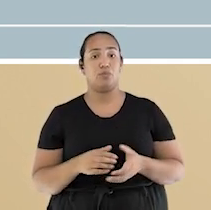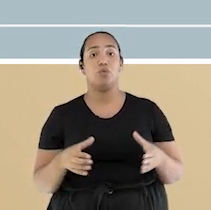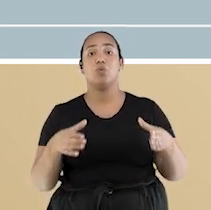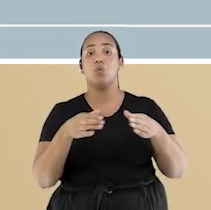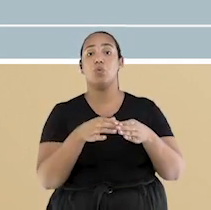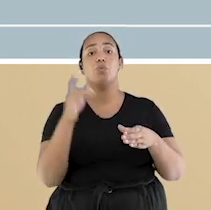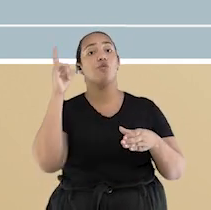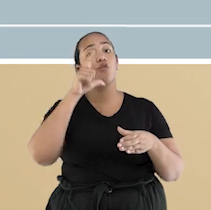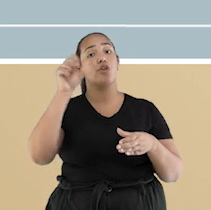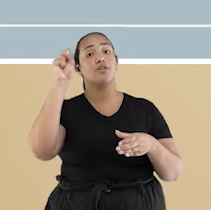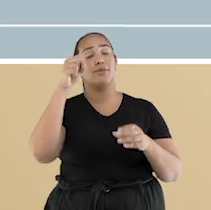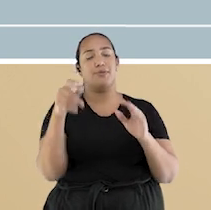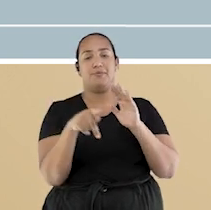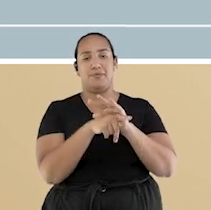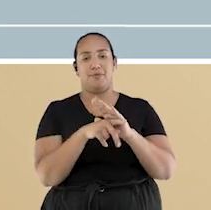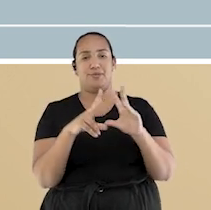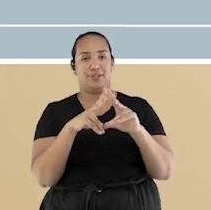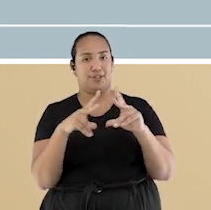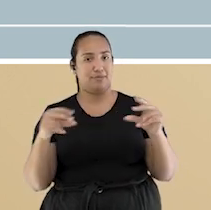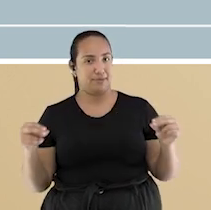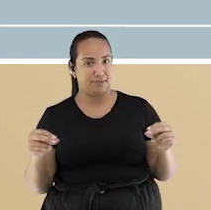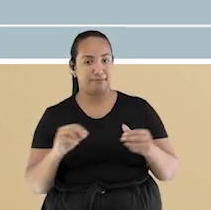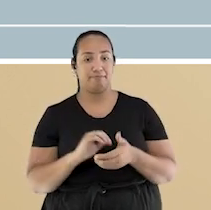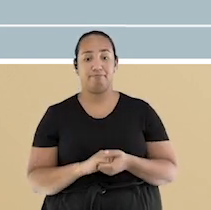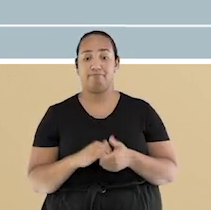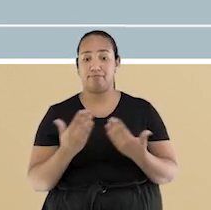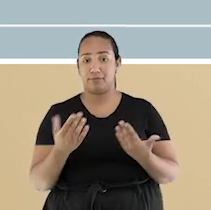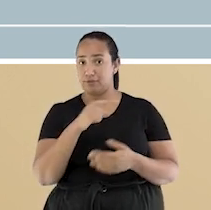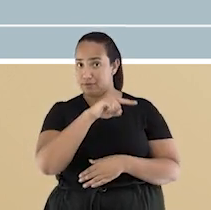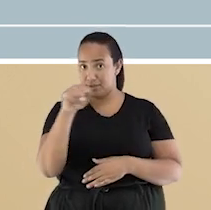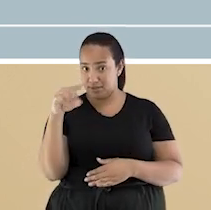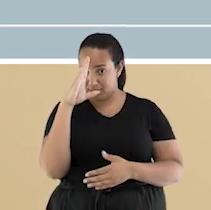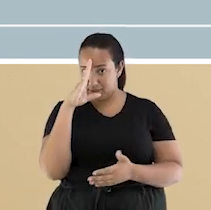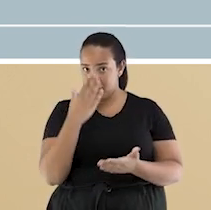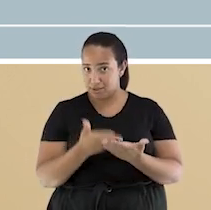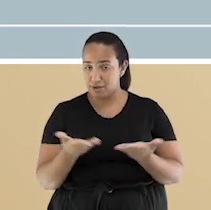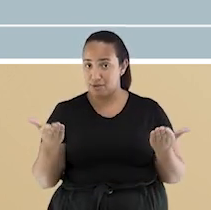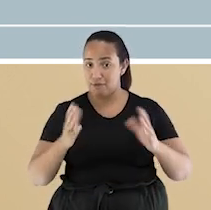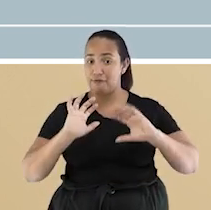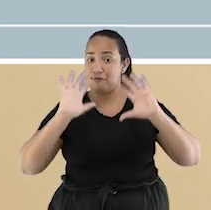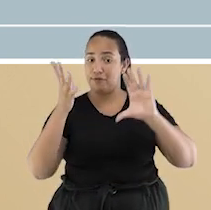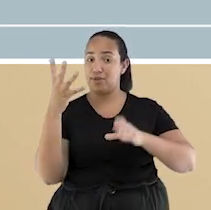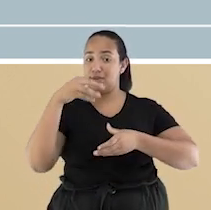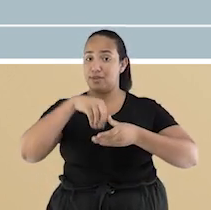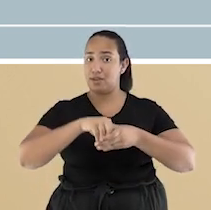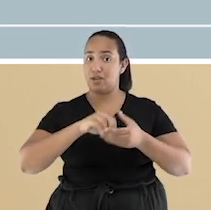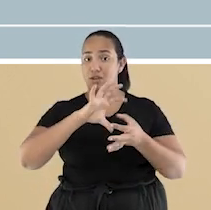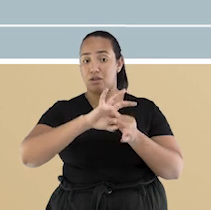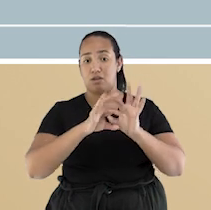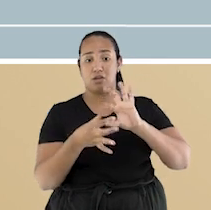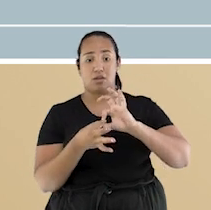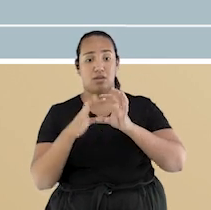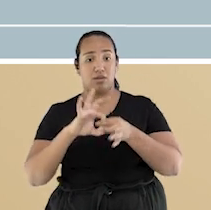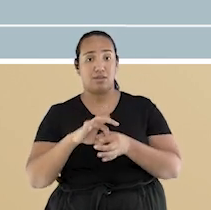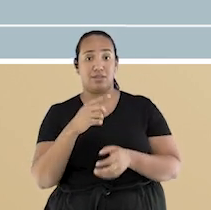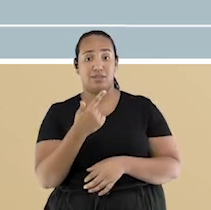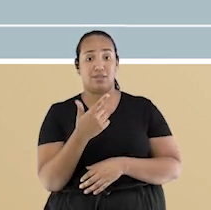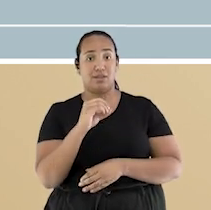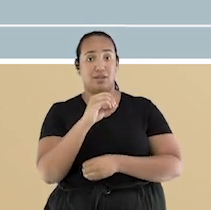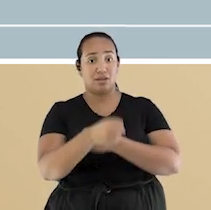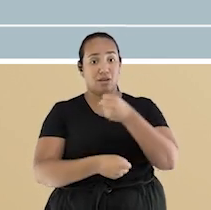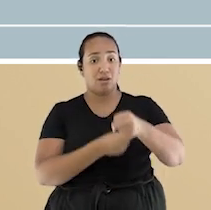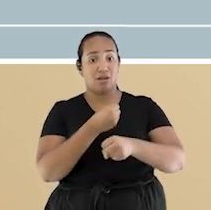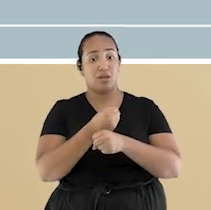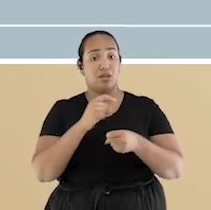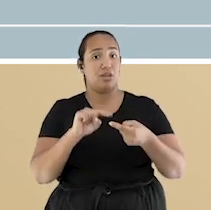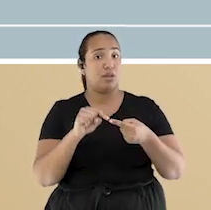conquistado pelas japonesas. Vocês acreditam que o vôlei passou a integrar os Jogos Olímpicos quase 70 anos após